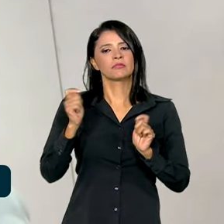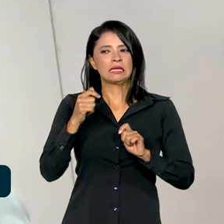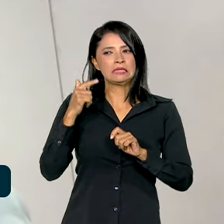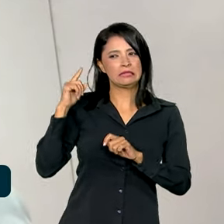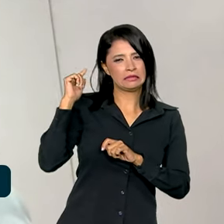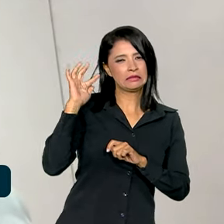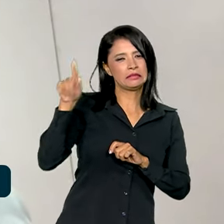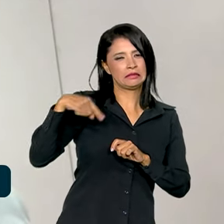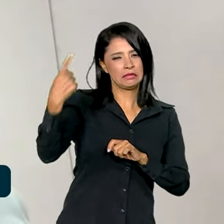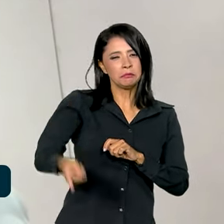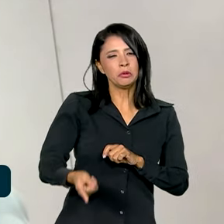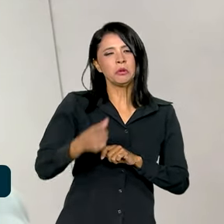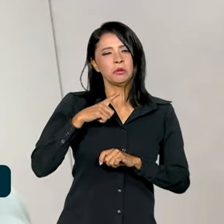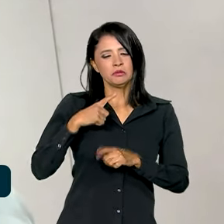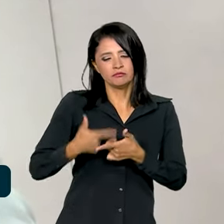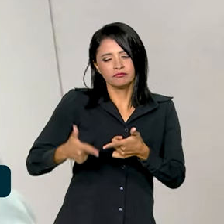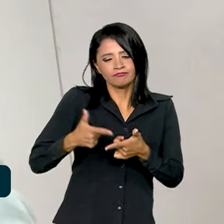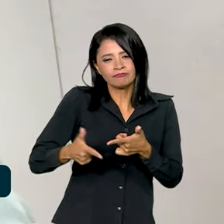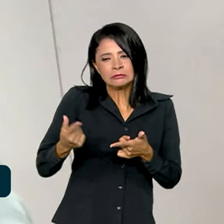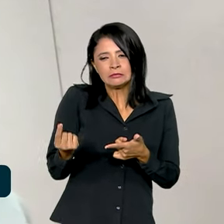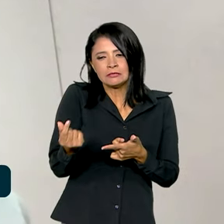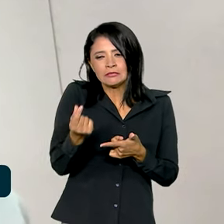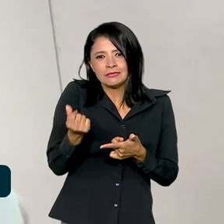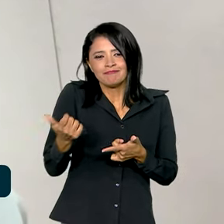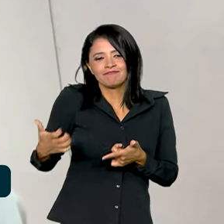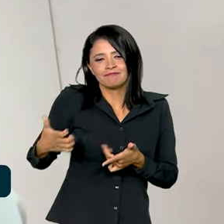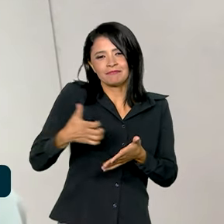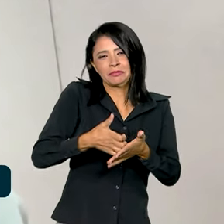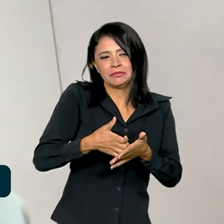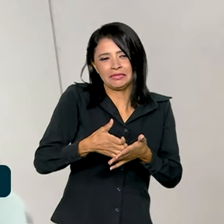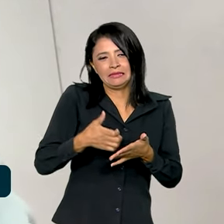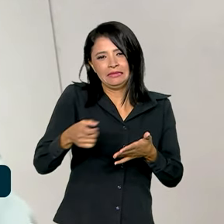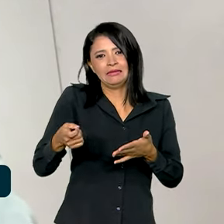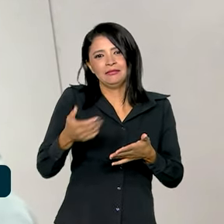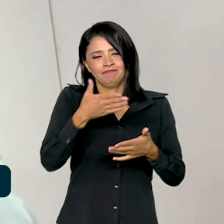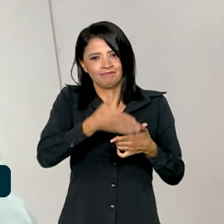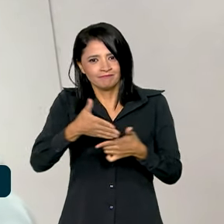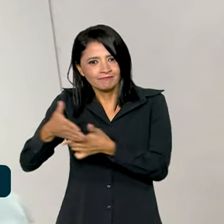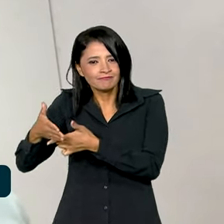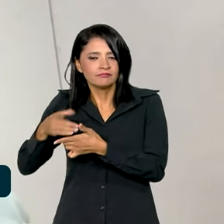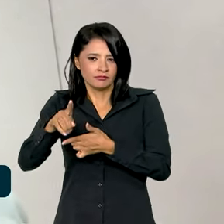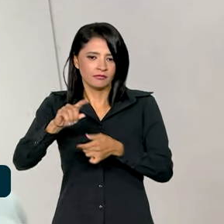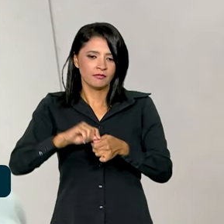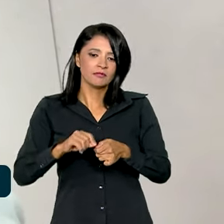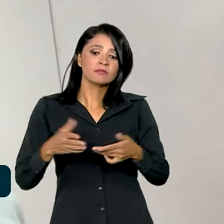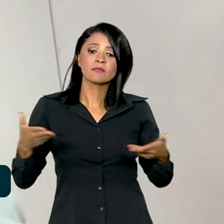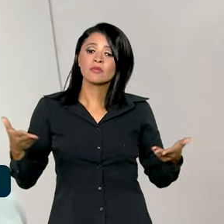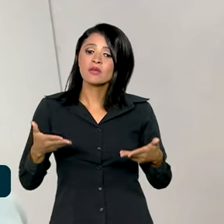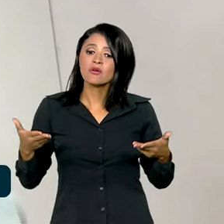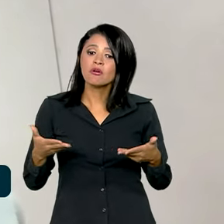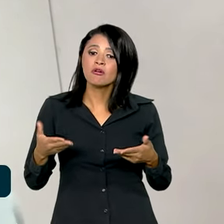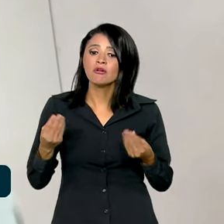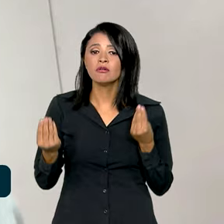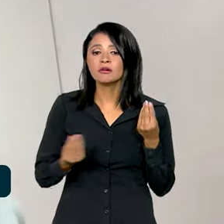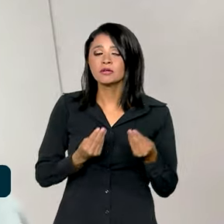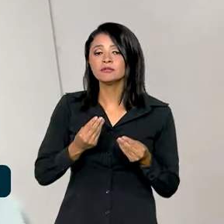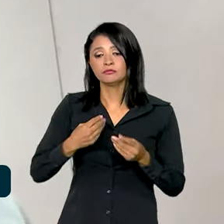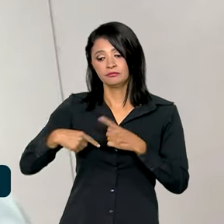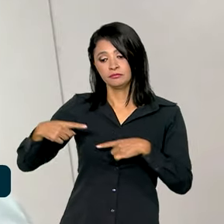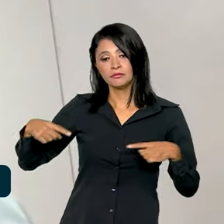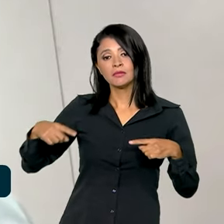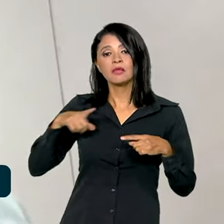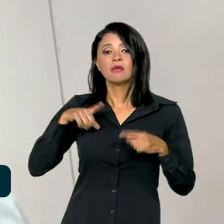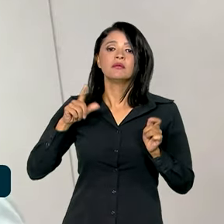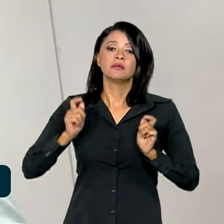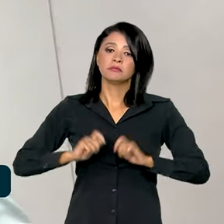problema, alguma dificuldade financeira para honrar essa dívida nova, que ele vai fazer nessa opção de parcelamento do Desenrola,